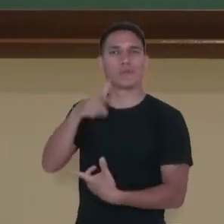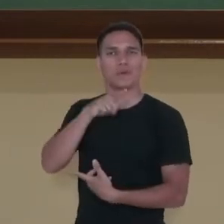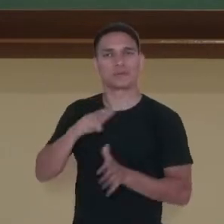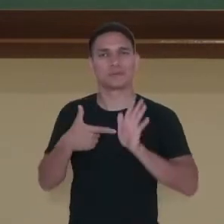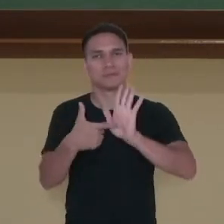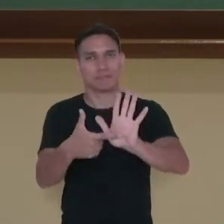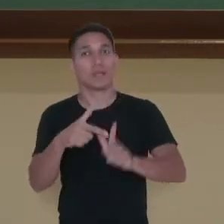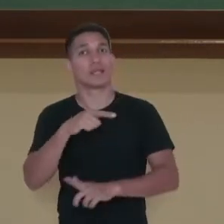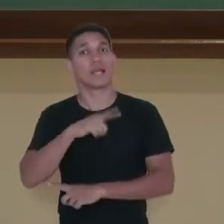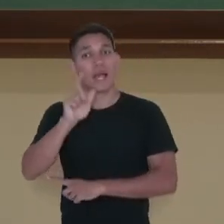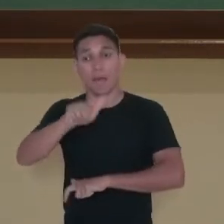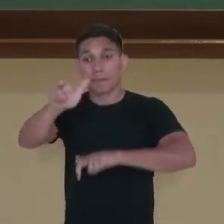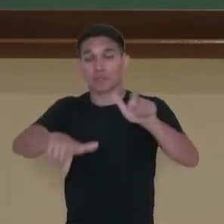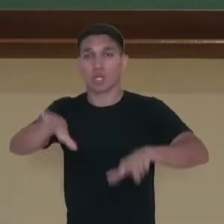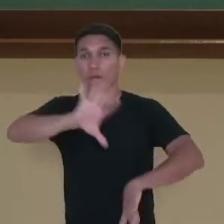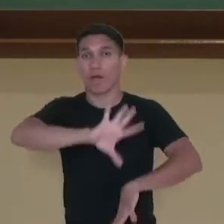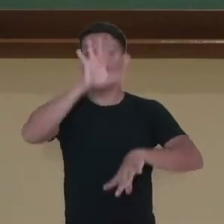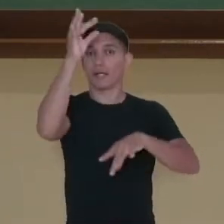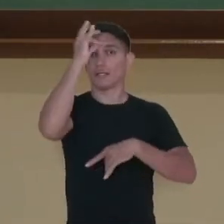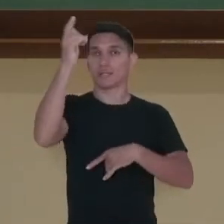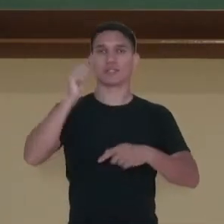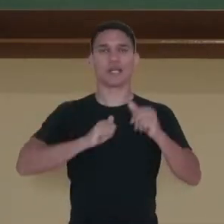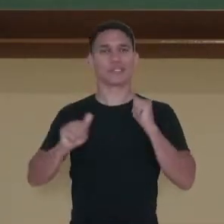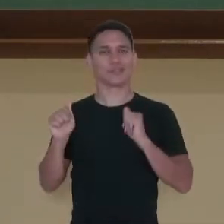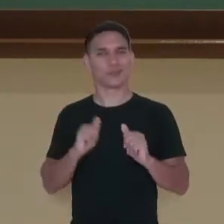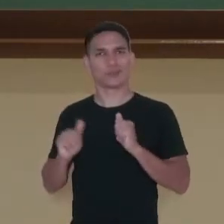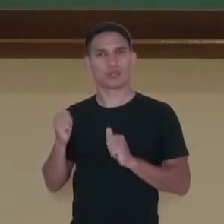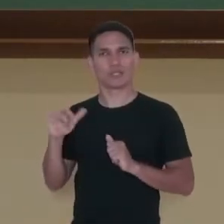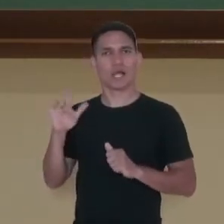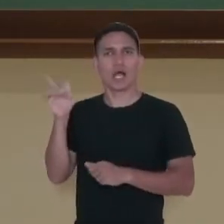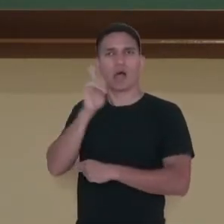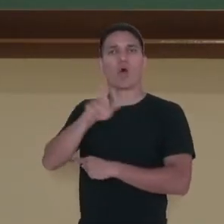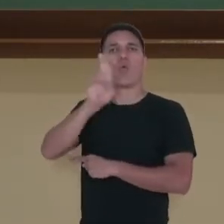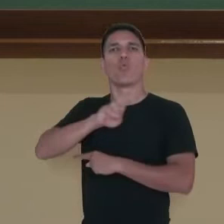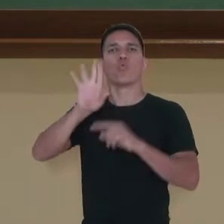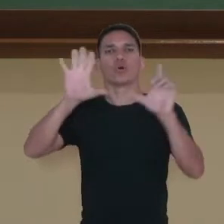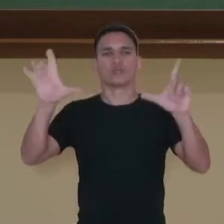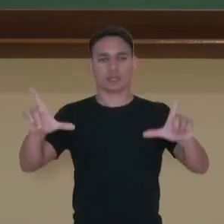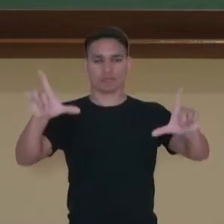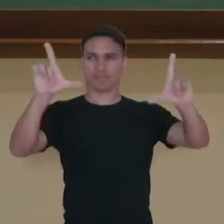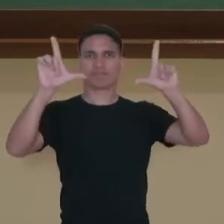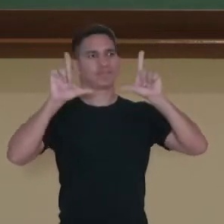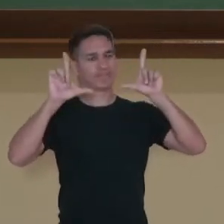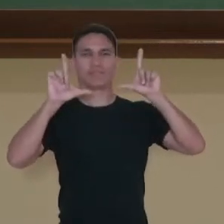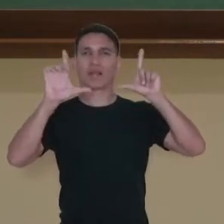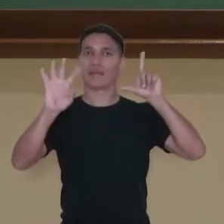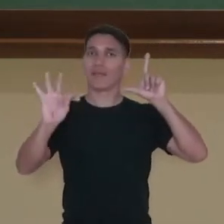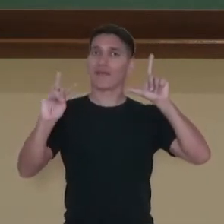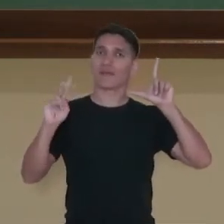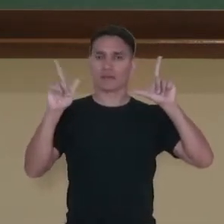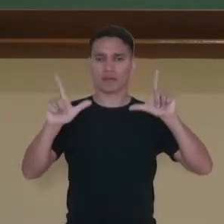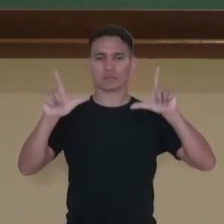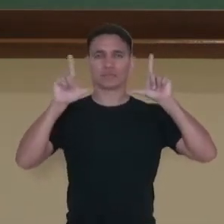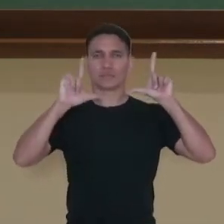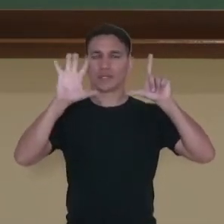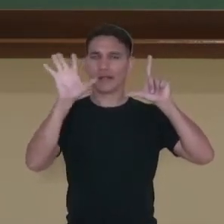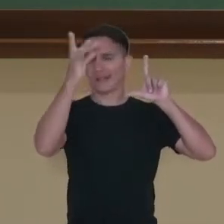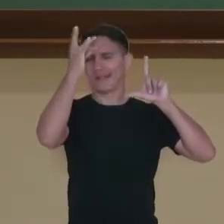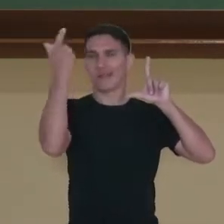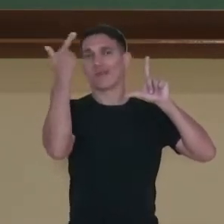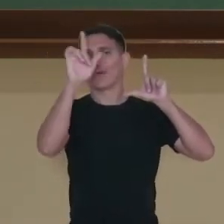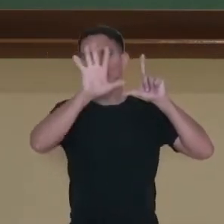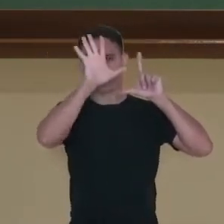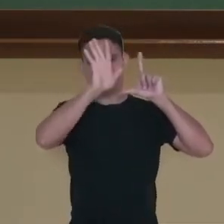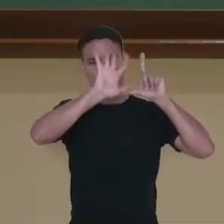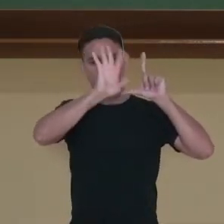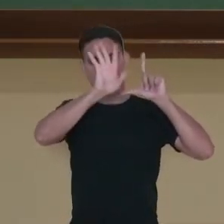São atores que se vestem com TVs, o rosto é